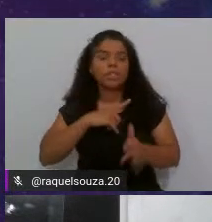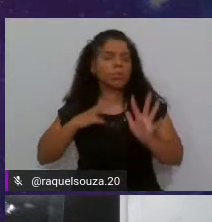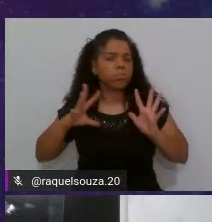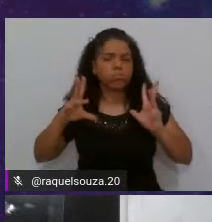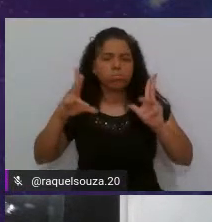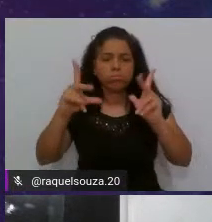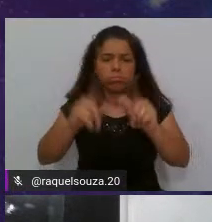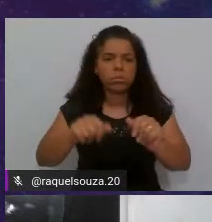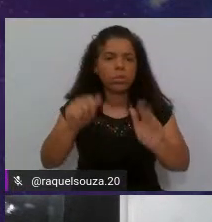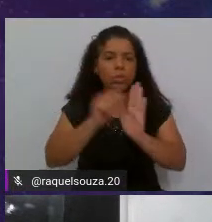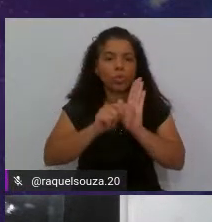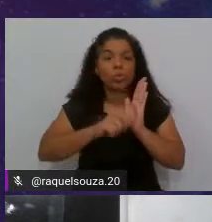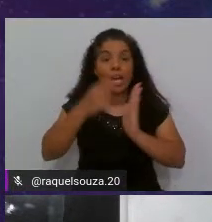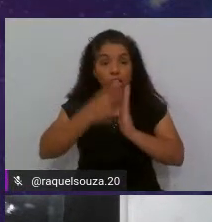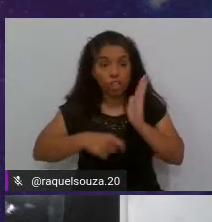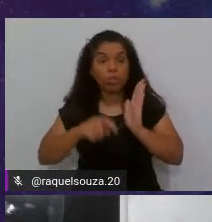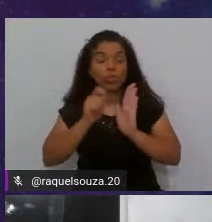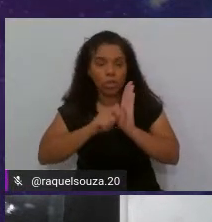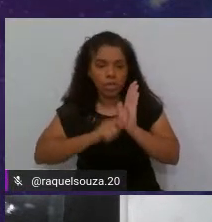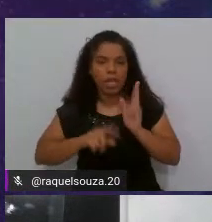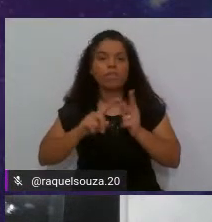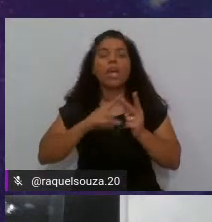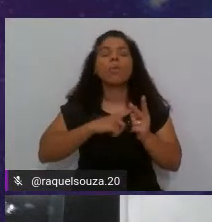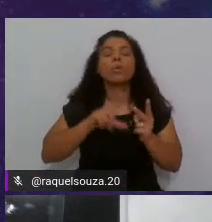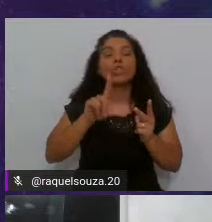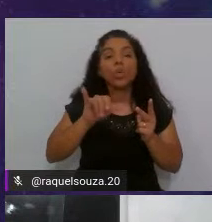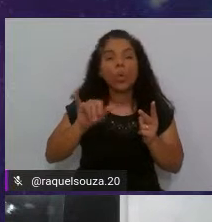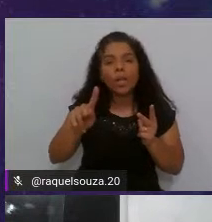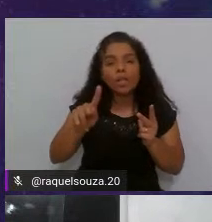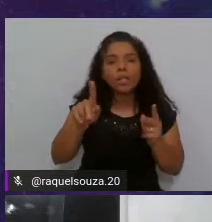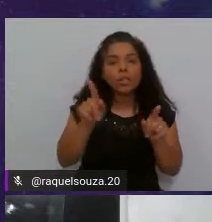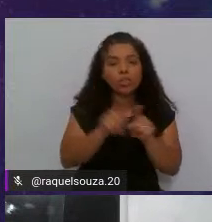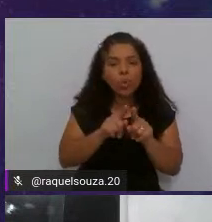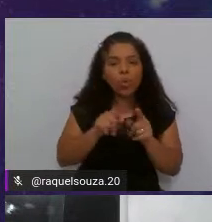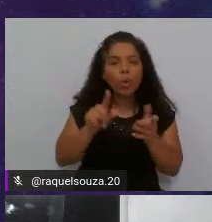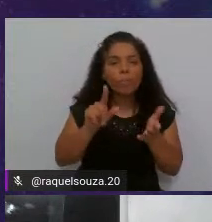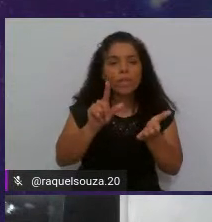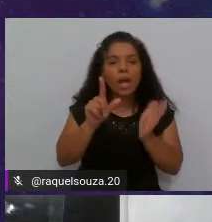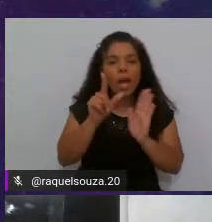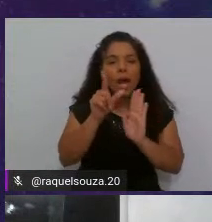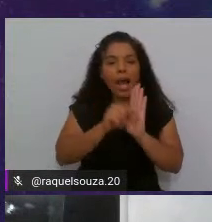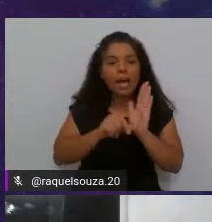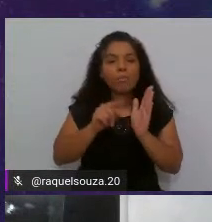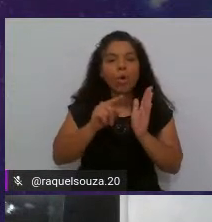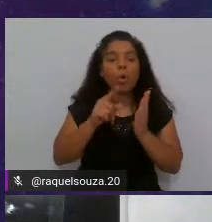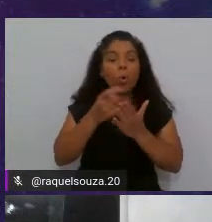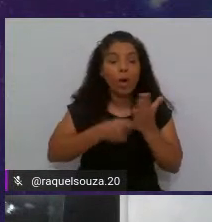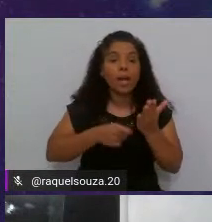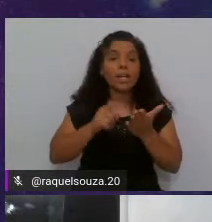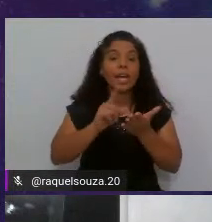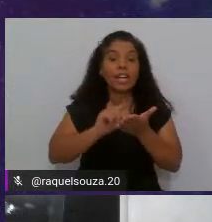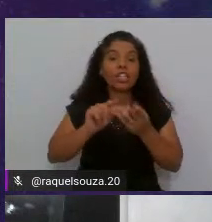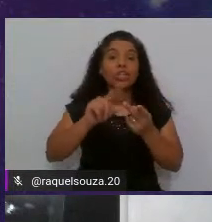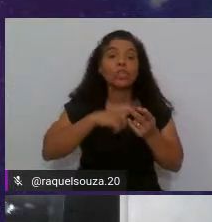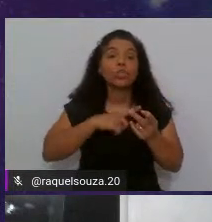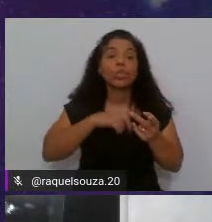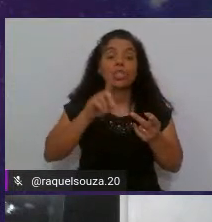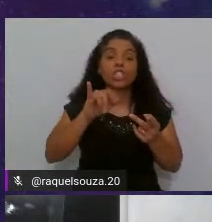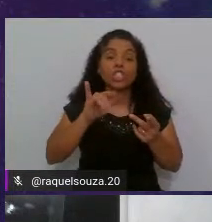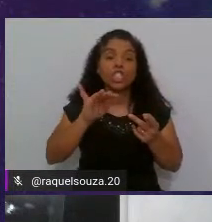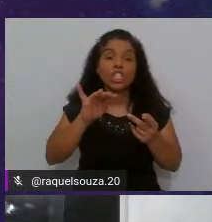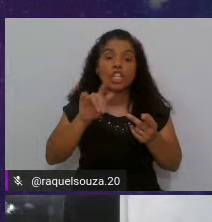escrevemos, inclusive o meu está lá, e o link do artigo do Diego, também ele é aluno do TSPI e ele escreveu